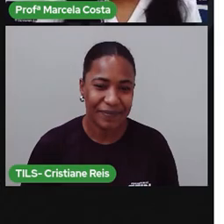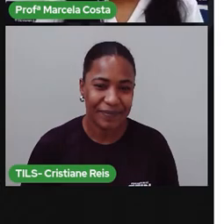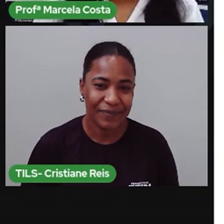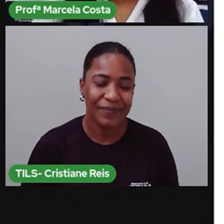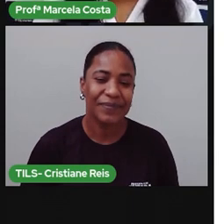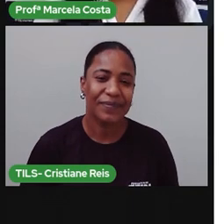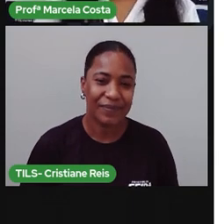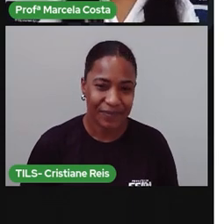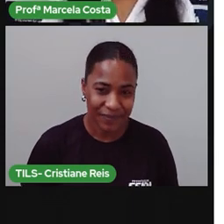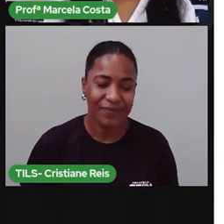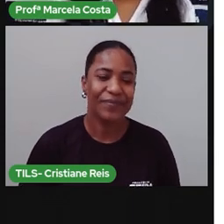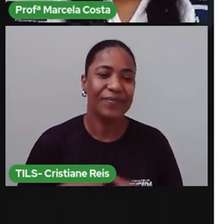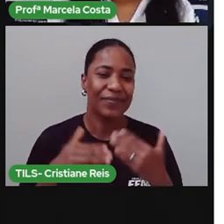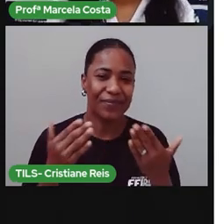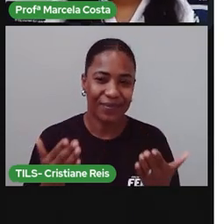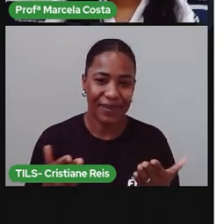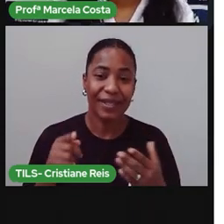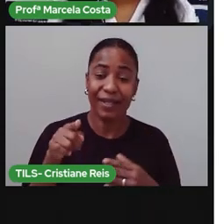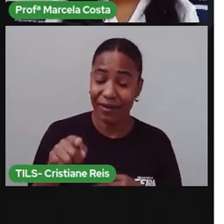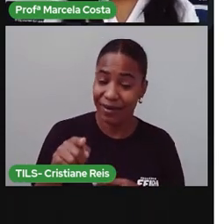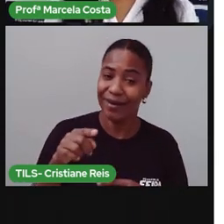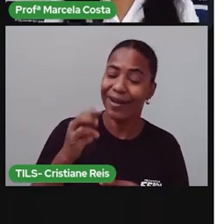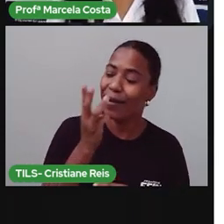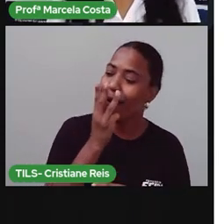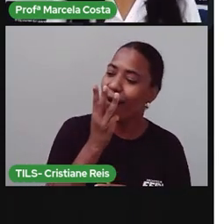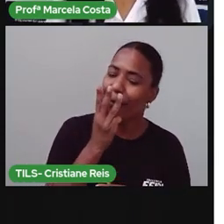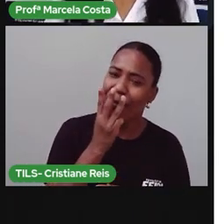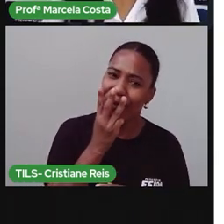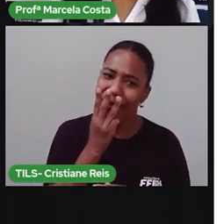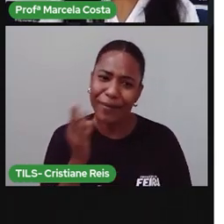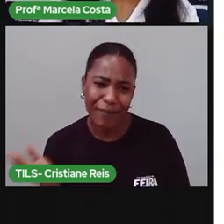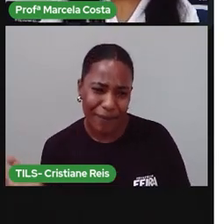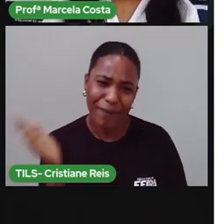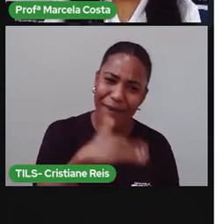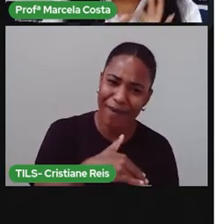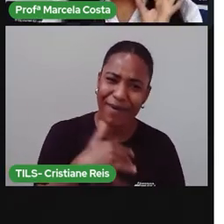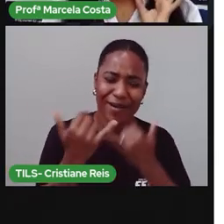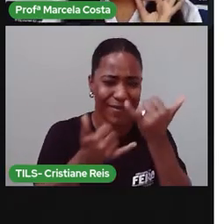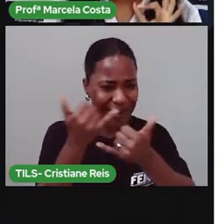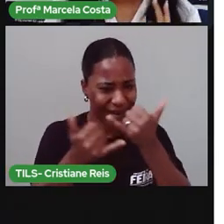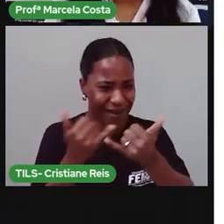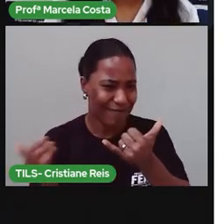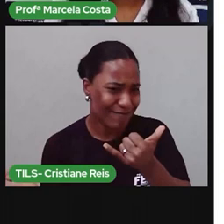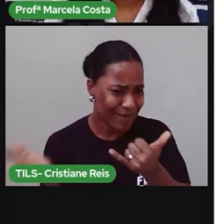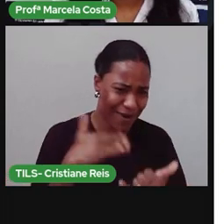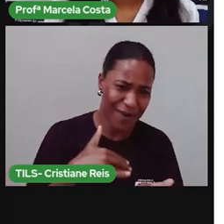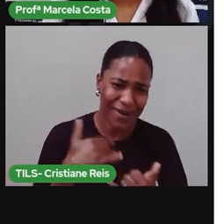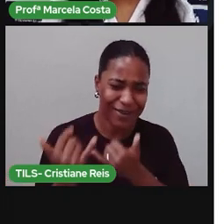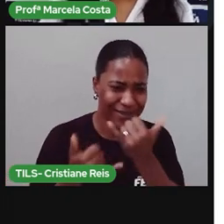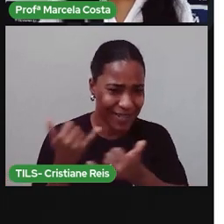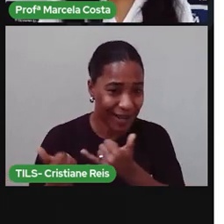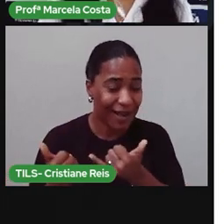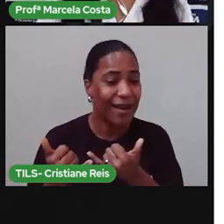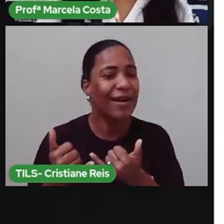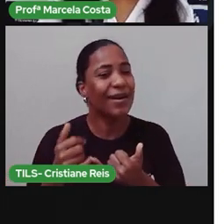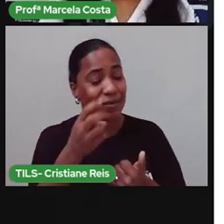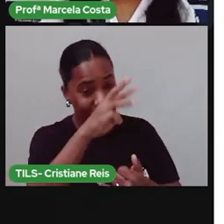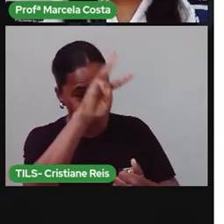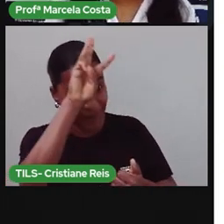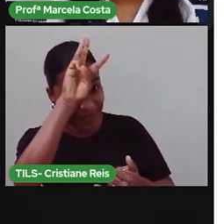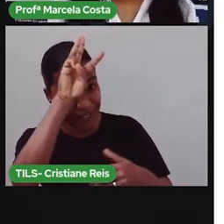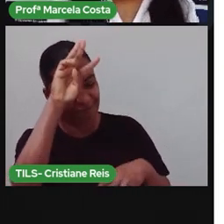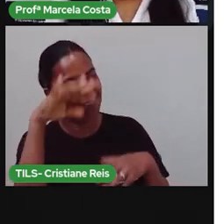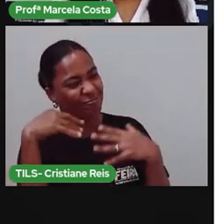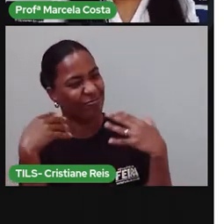Quando Mônica convenceu Cebolinha a participar da brincadeira, ele primeiro não queria e depois ela conseguiu